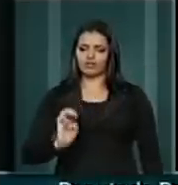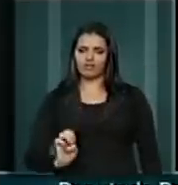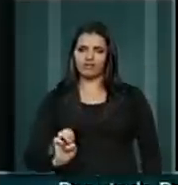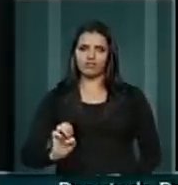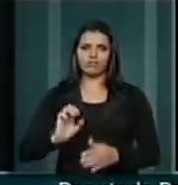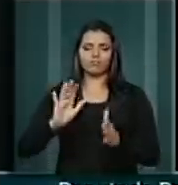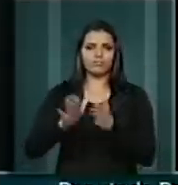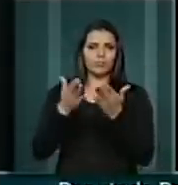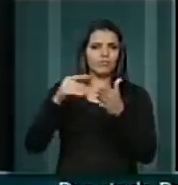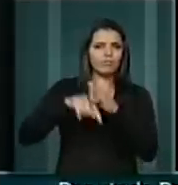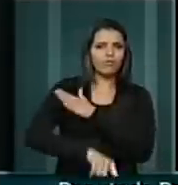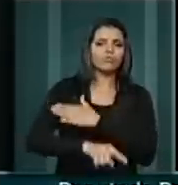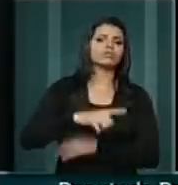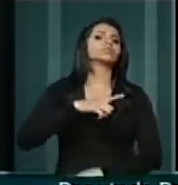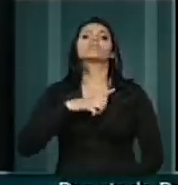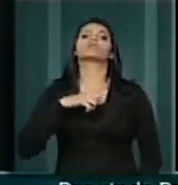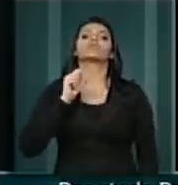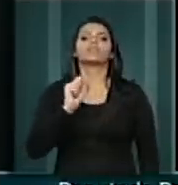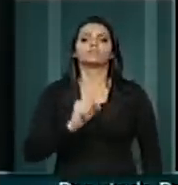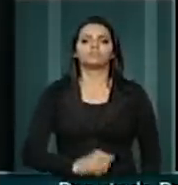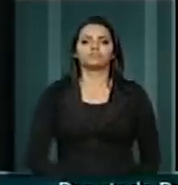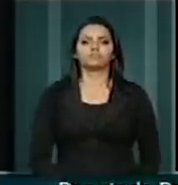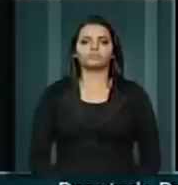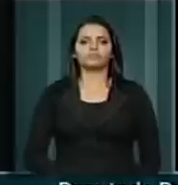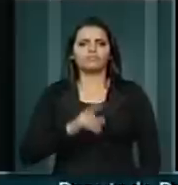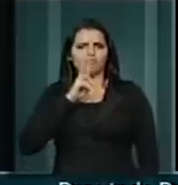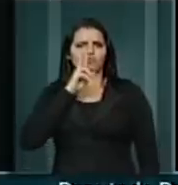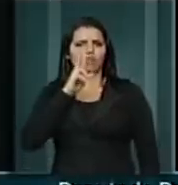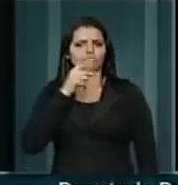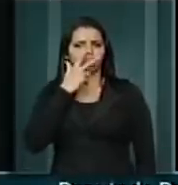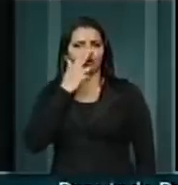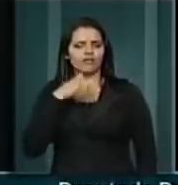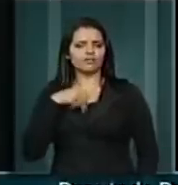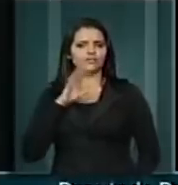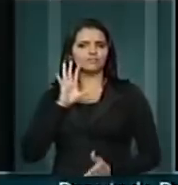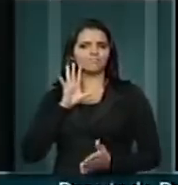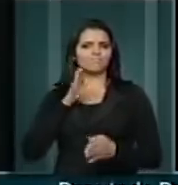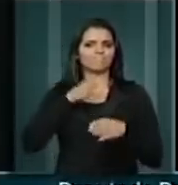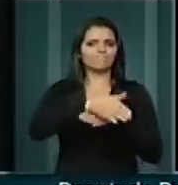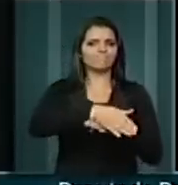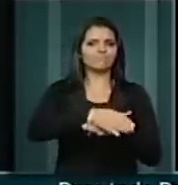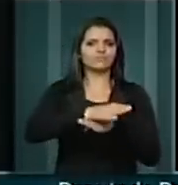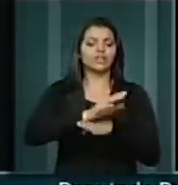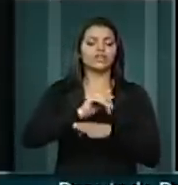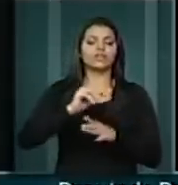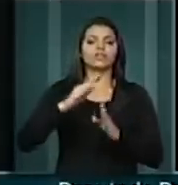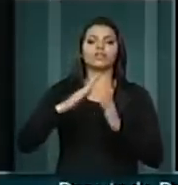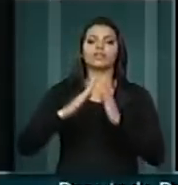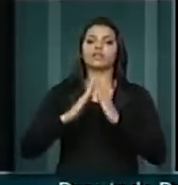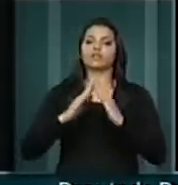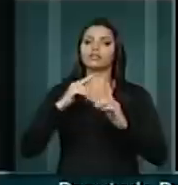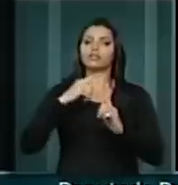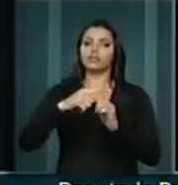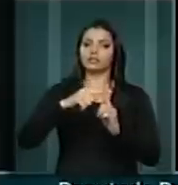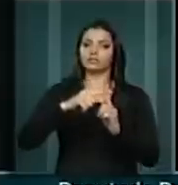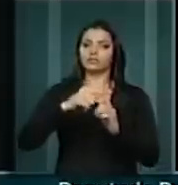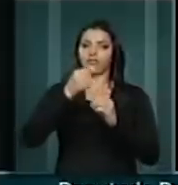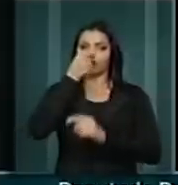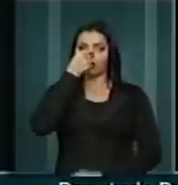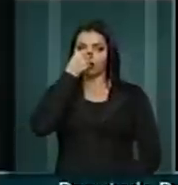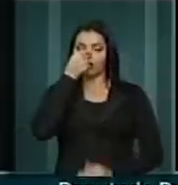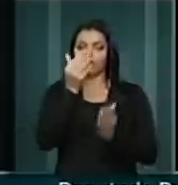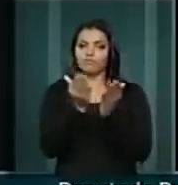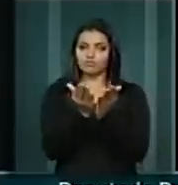são classes que têm uma forte penetração das igrejas evangélicas e que as igrejas